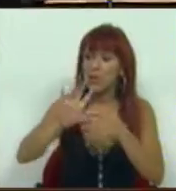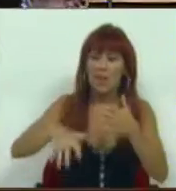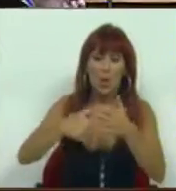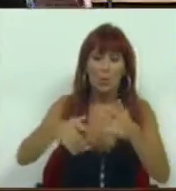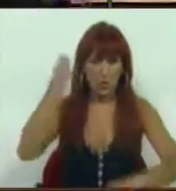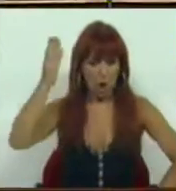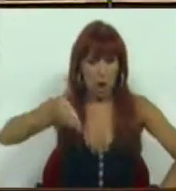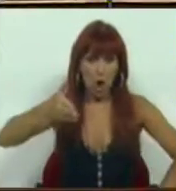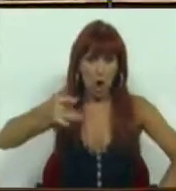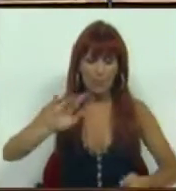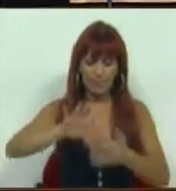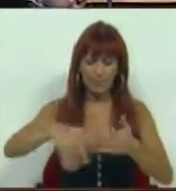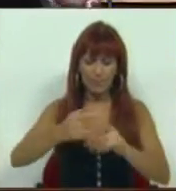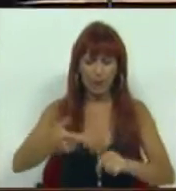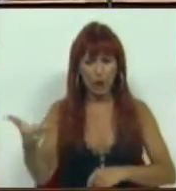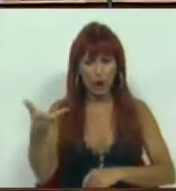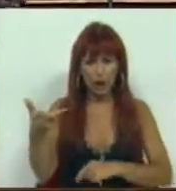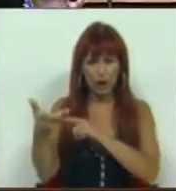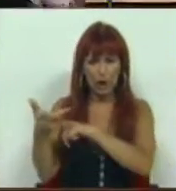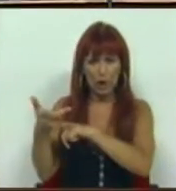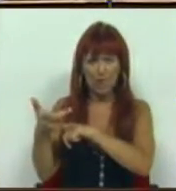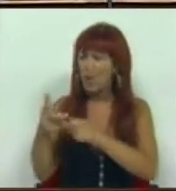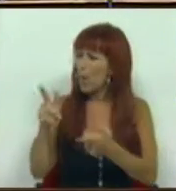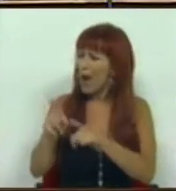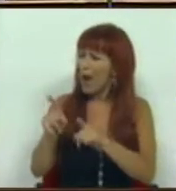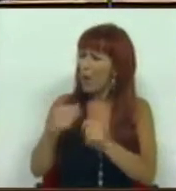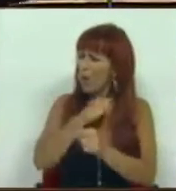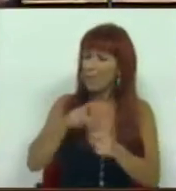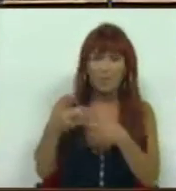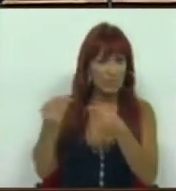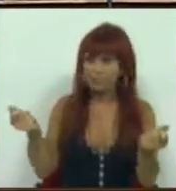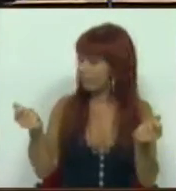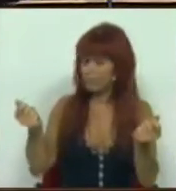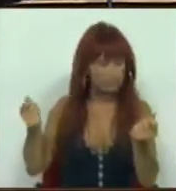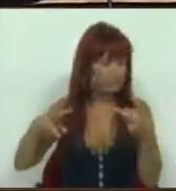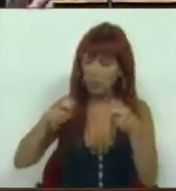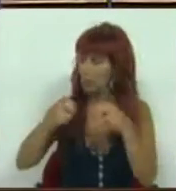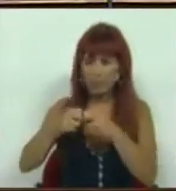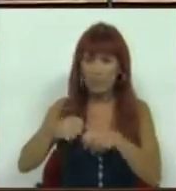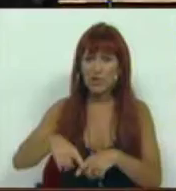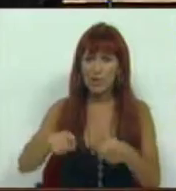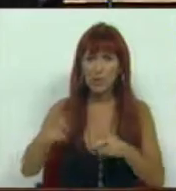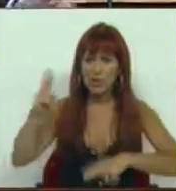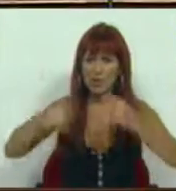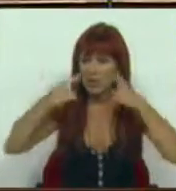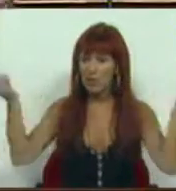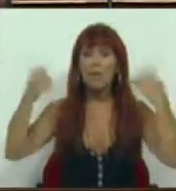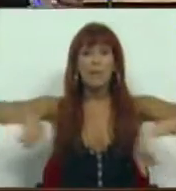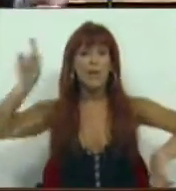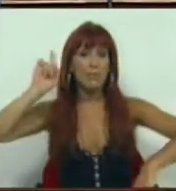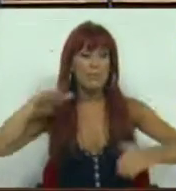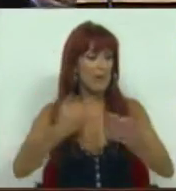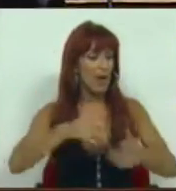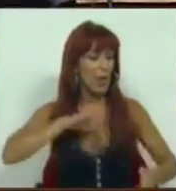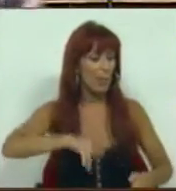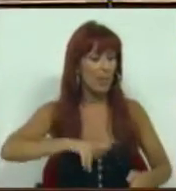plano da austeridade, este plano da Troika, não só não permite resolver os problemas de finanças públicas, como, sobretudo, lança